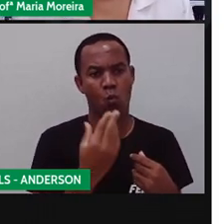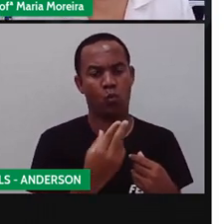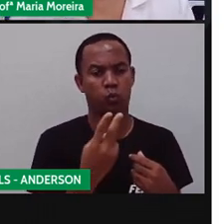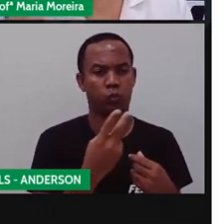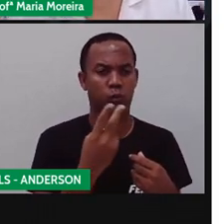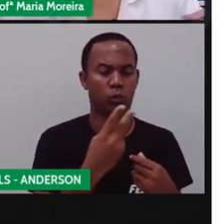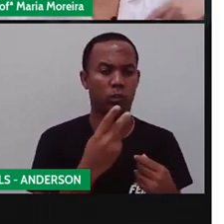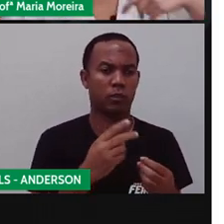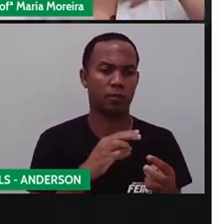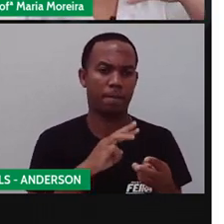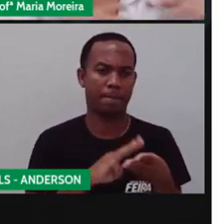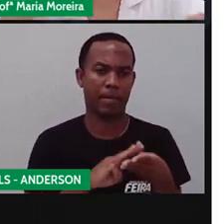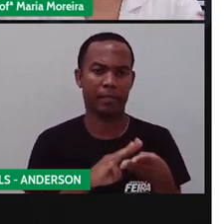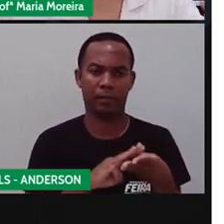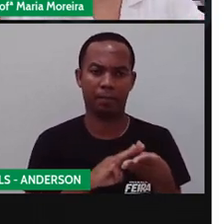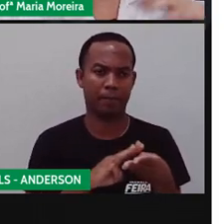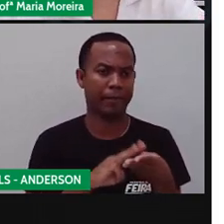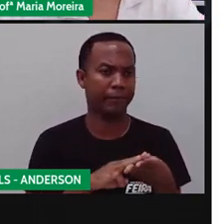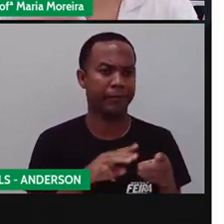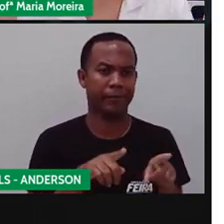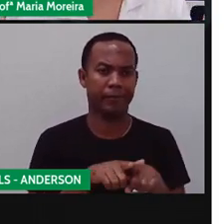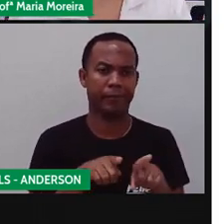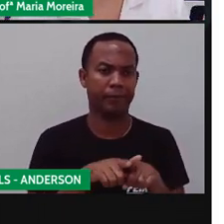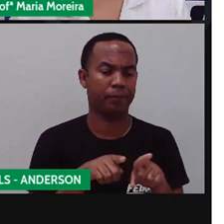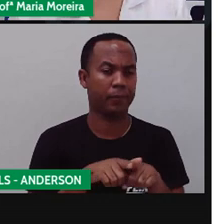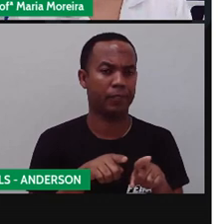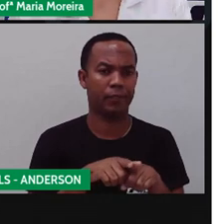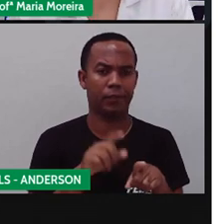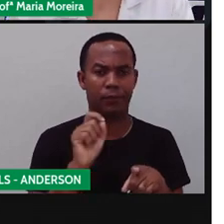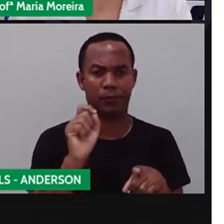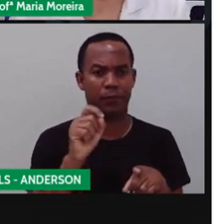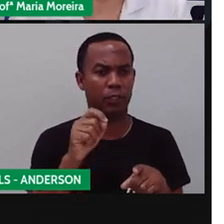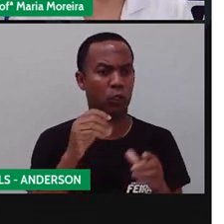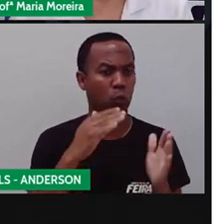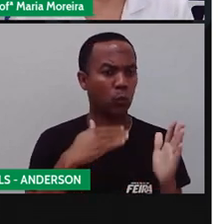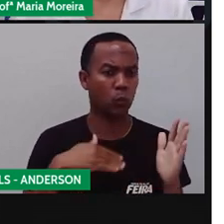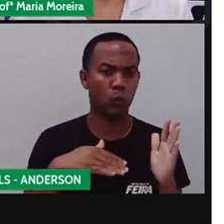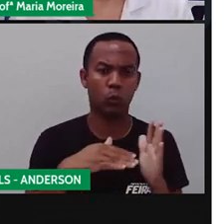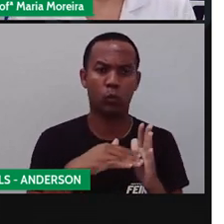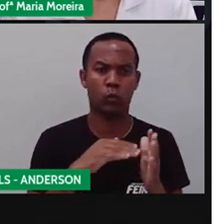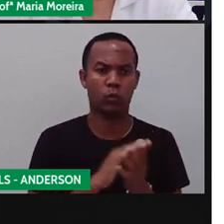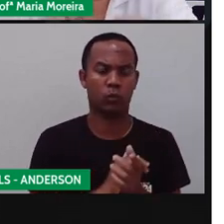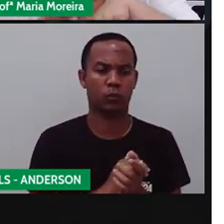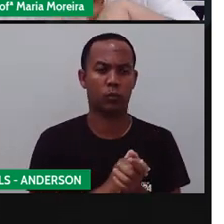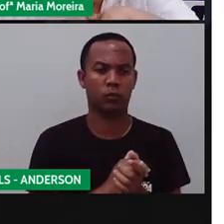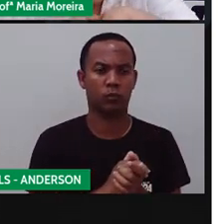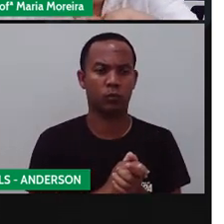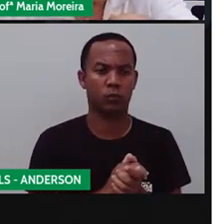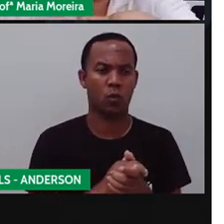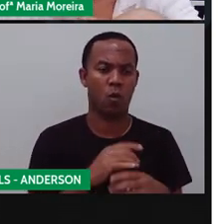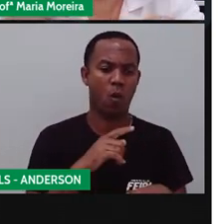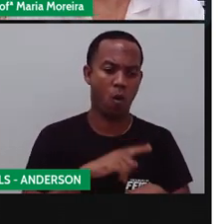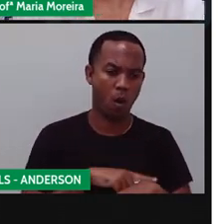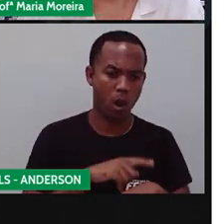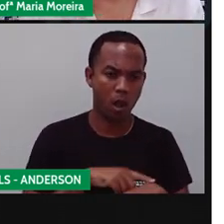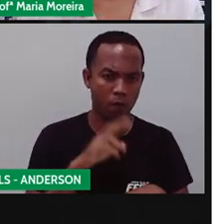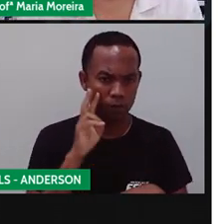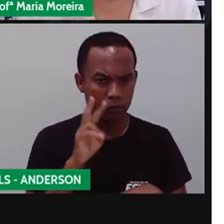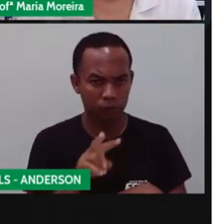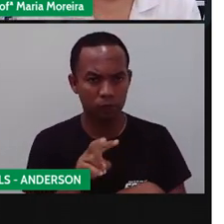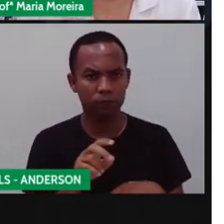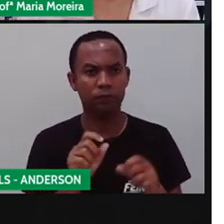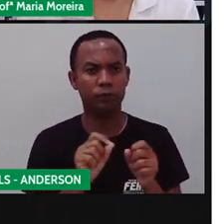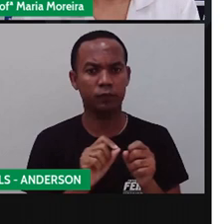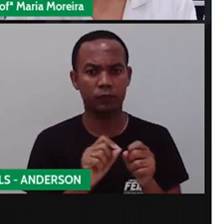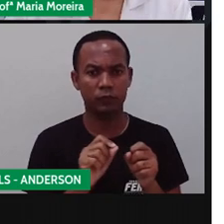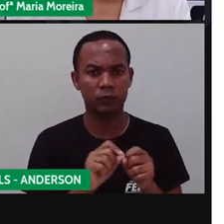matemática, ela acaba restando aí, né, no nosso cotidiano, em tudo, gente. Da hora, ó, olhei as horas. Fiz uma